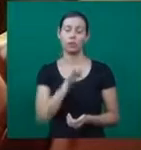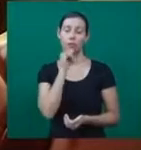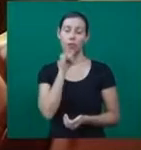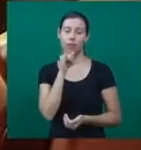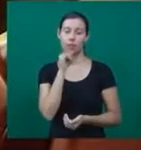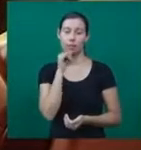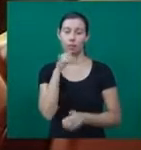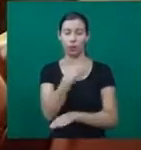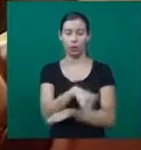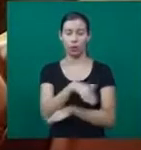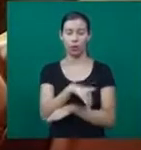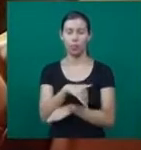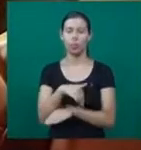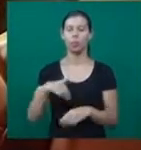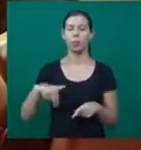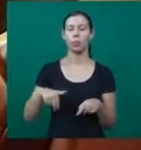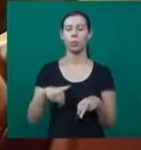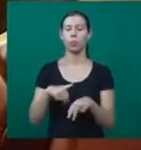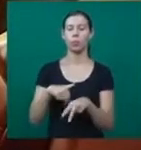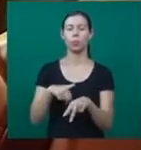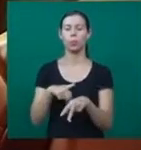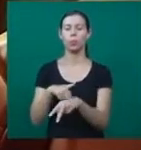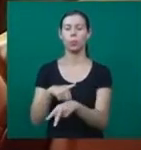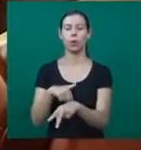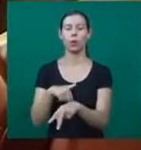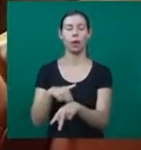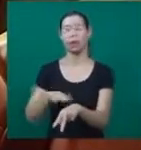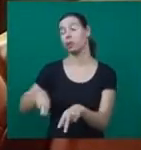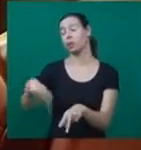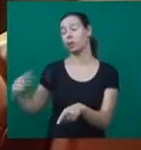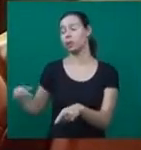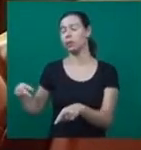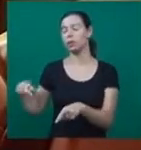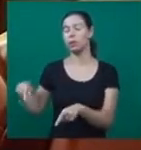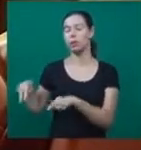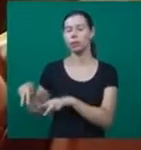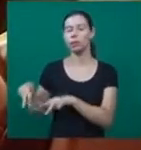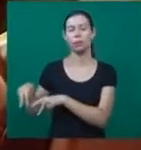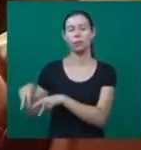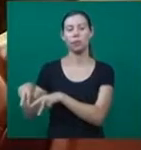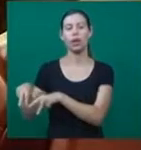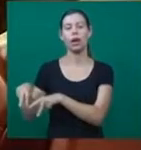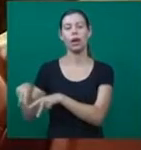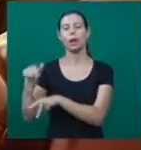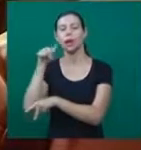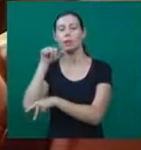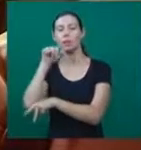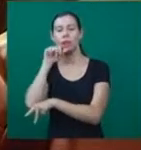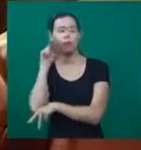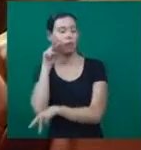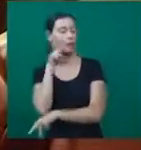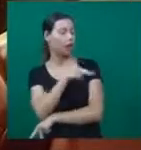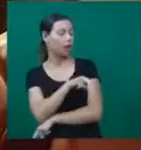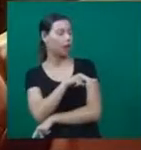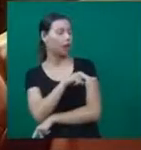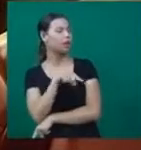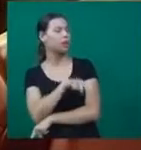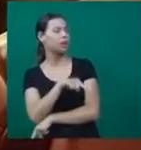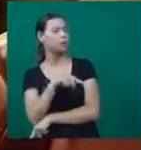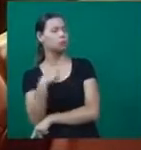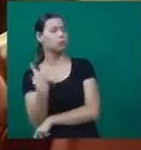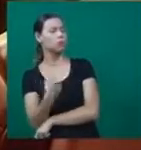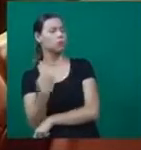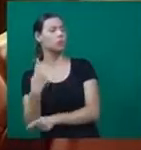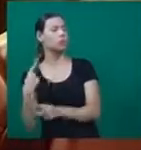acham que eu sou criança, elas perguntam à mãe delas por que eu estou atravessando a rua sozinho. Quando se diz, aí já entra uma brincadeira